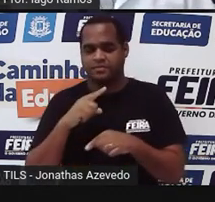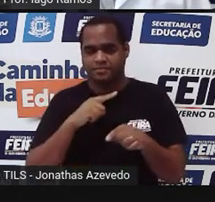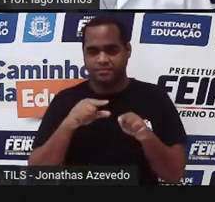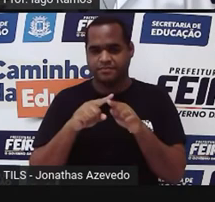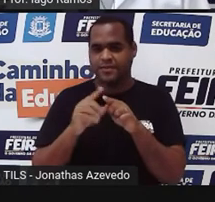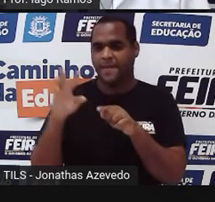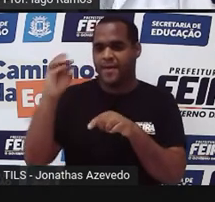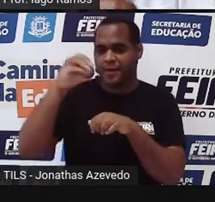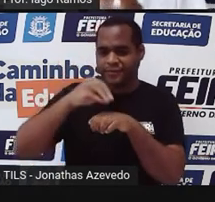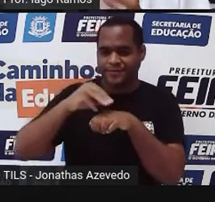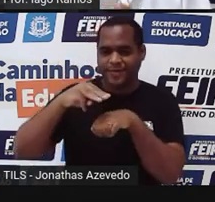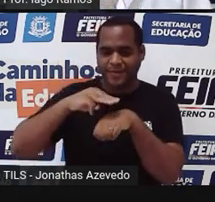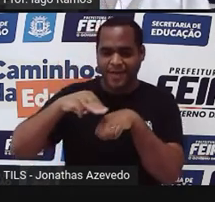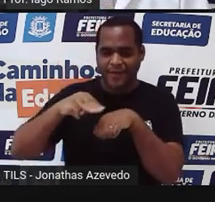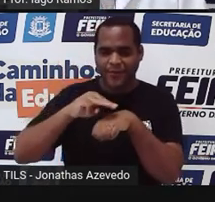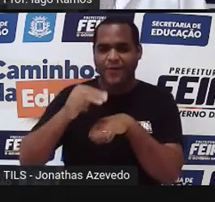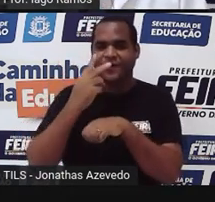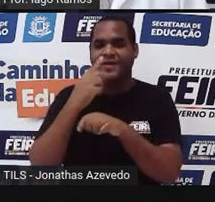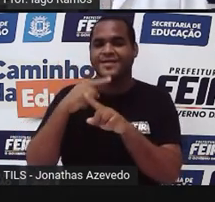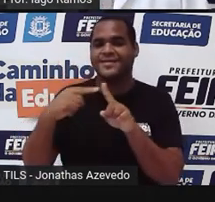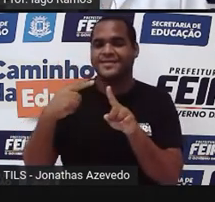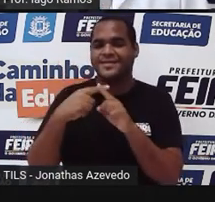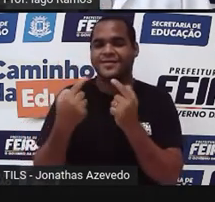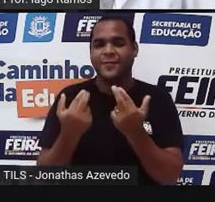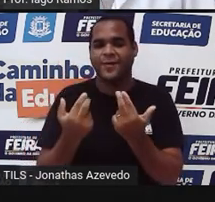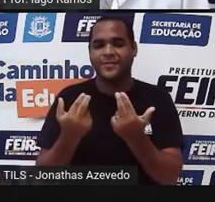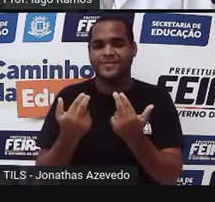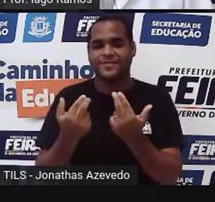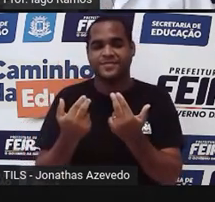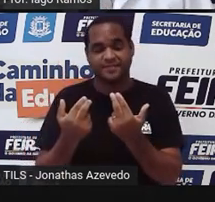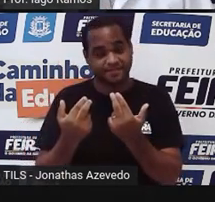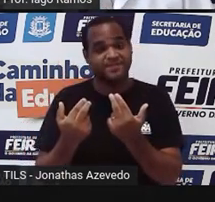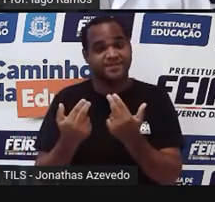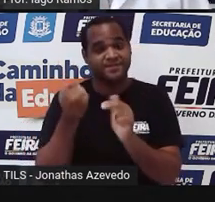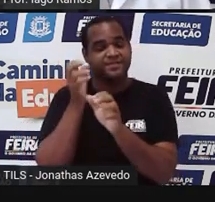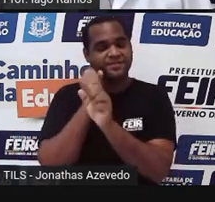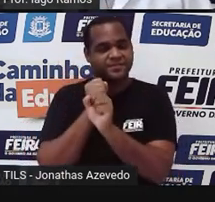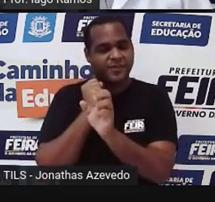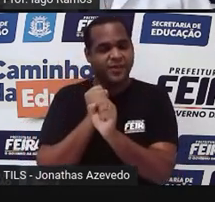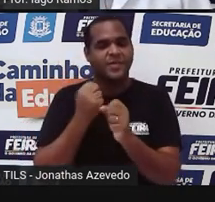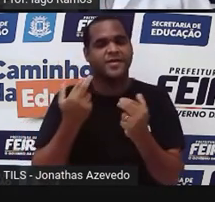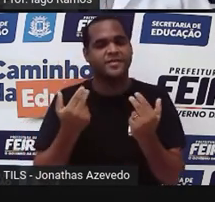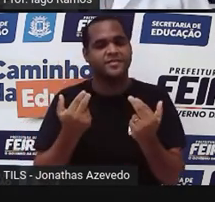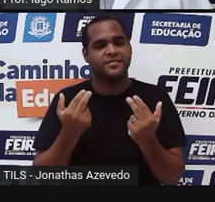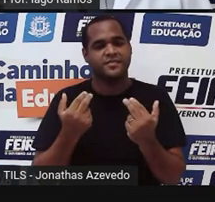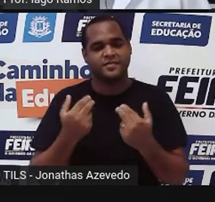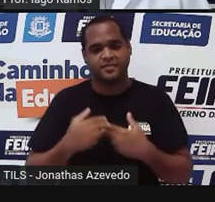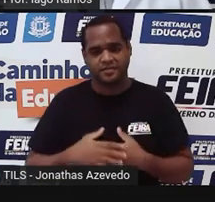marrom para você ver que são semelhantes. Tem as mesmas medidas. Olha só.